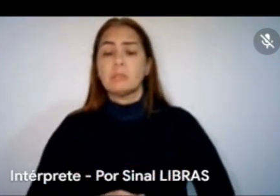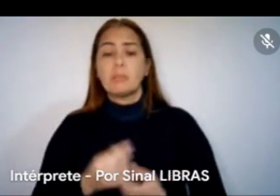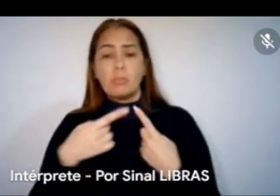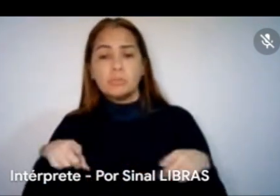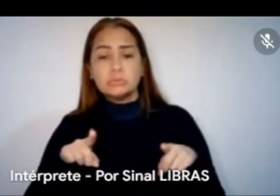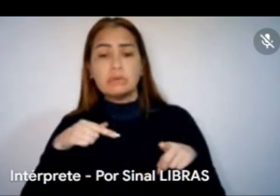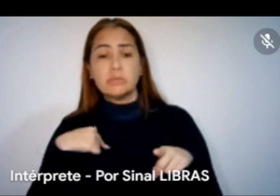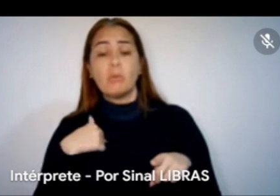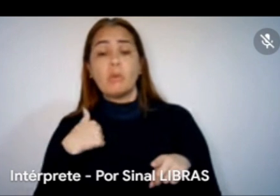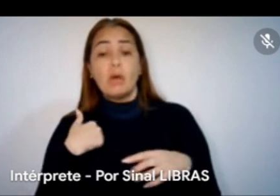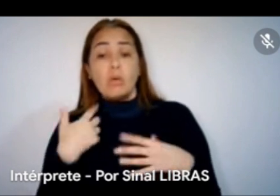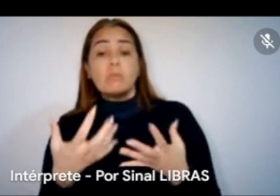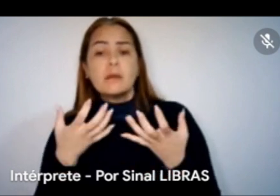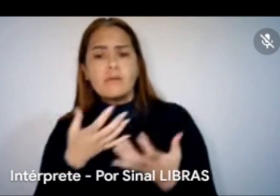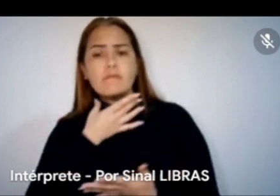participar.